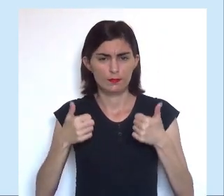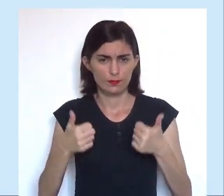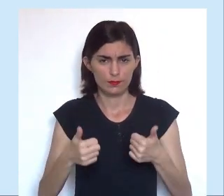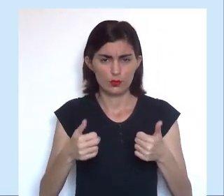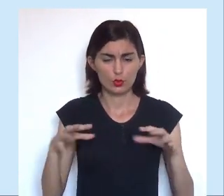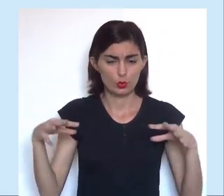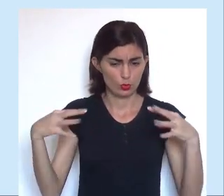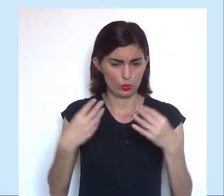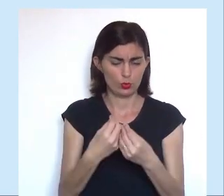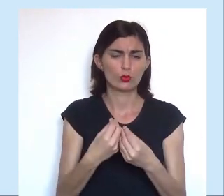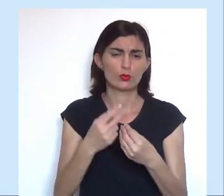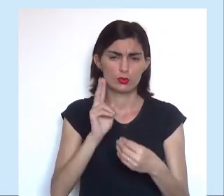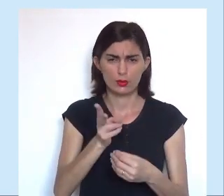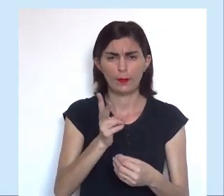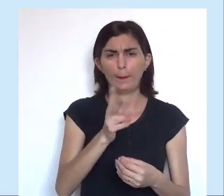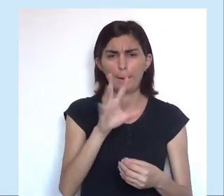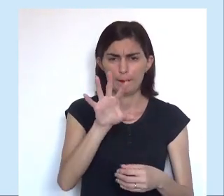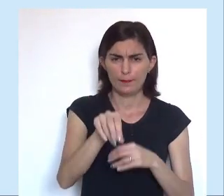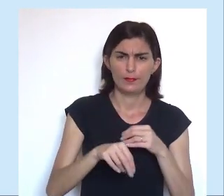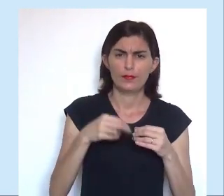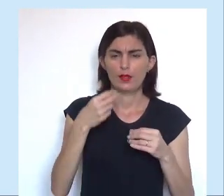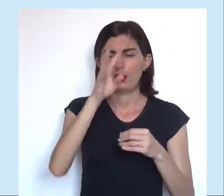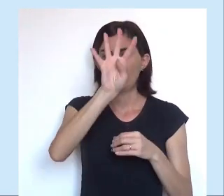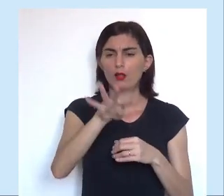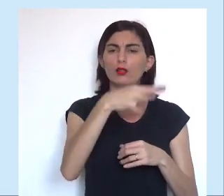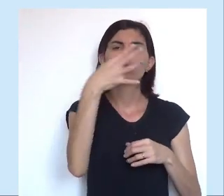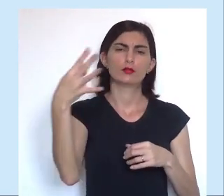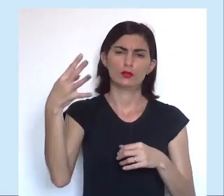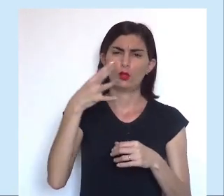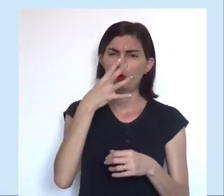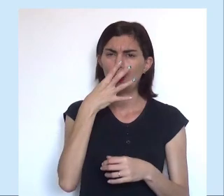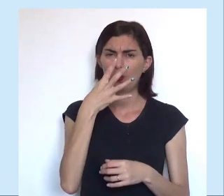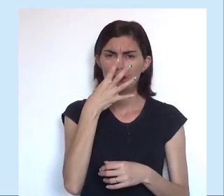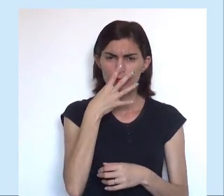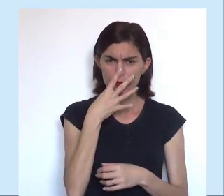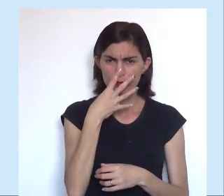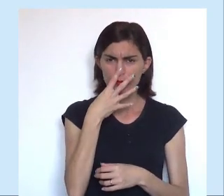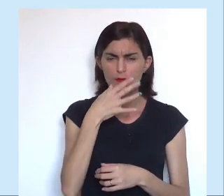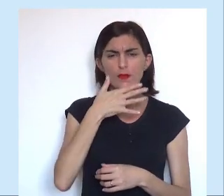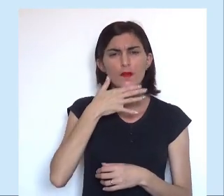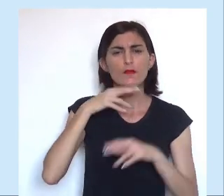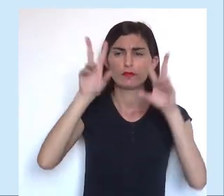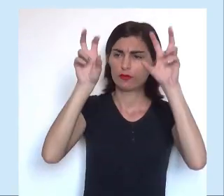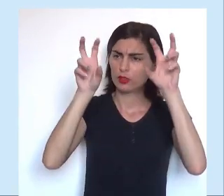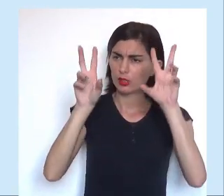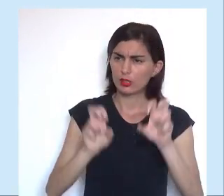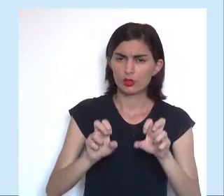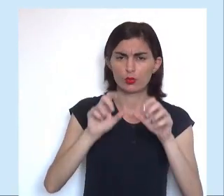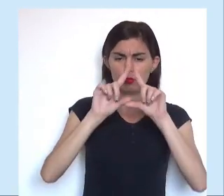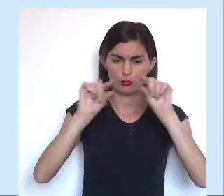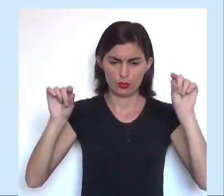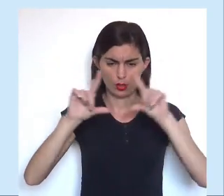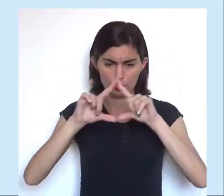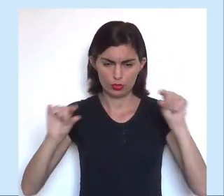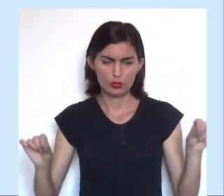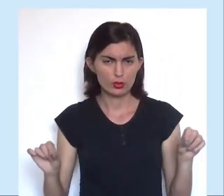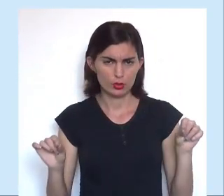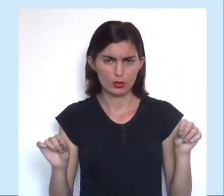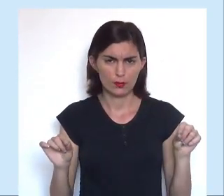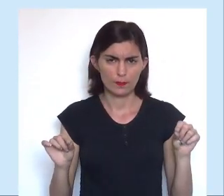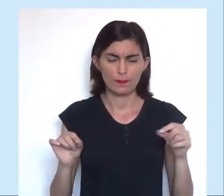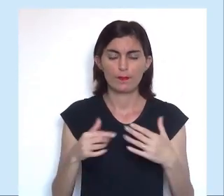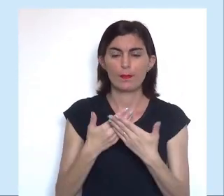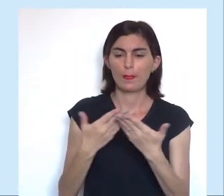Pessoal, todas as vezes que vocês pegarem um gráfico, Observe o título, a legenda,